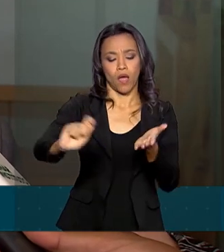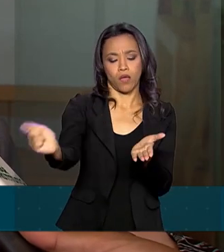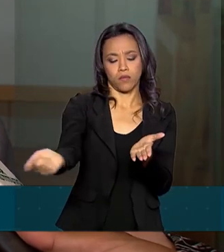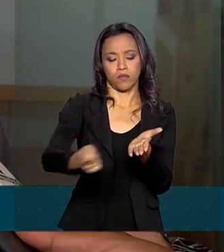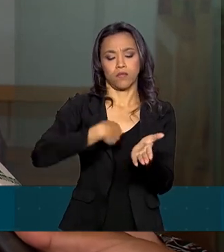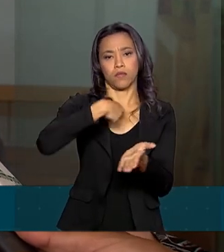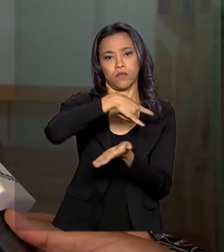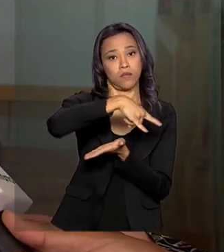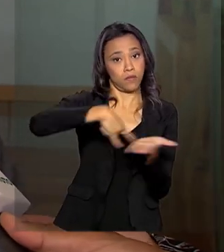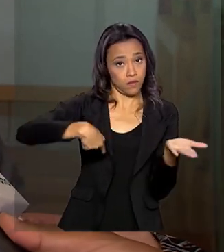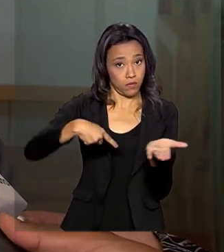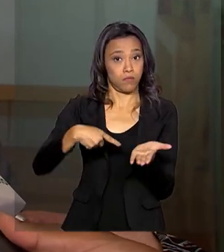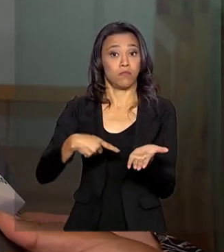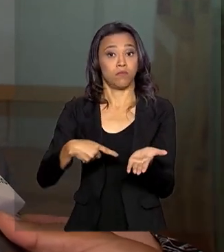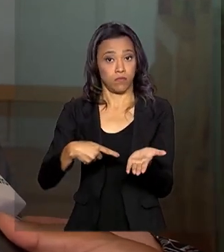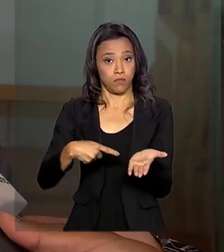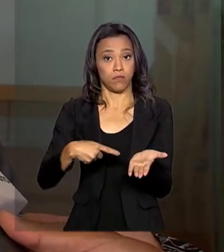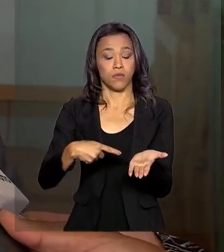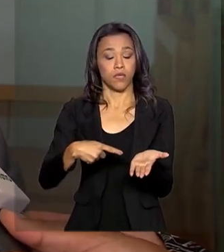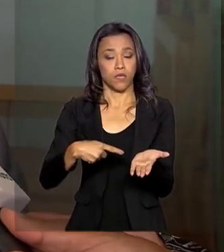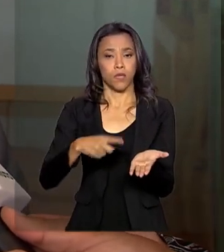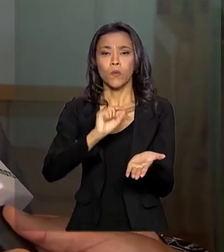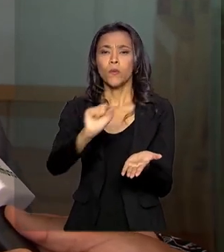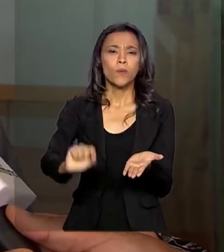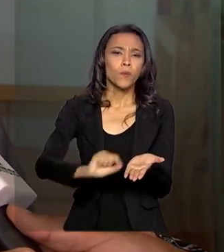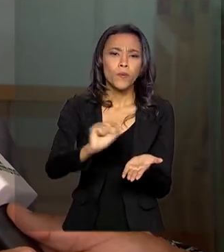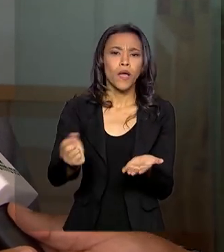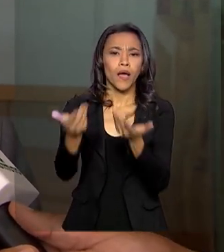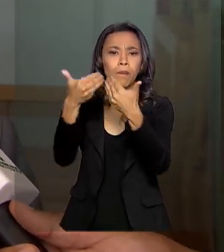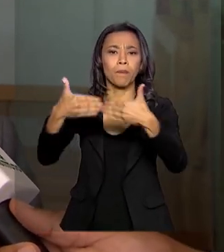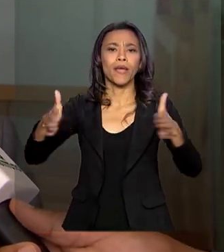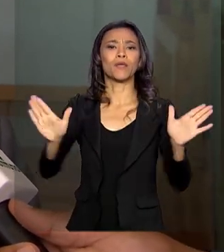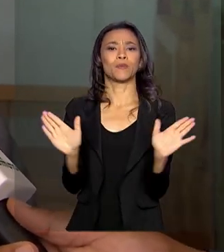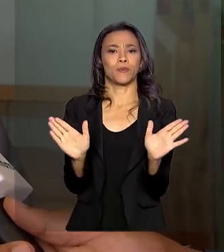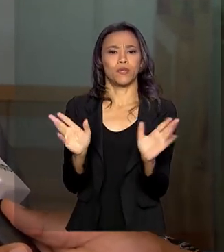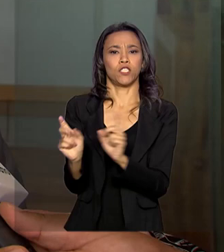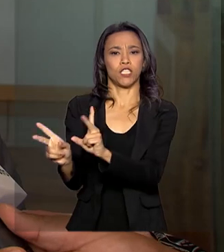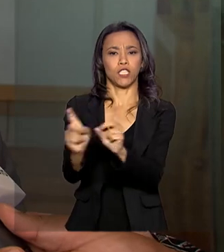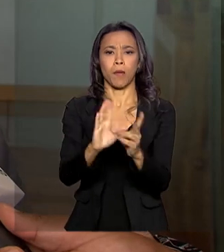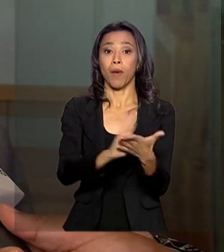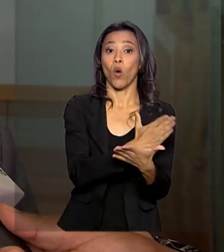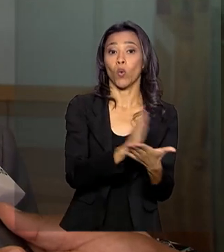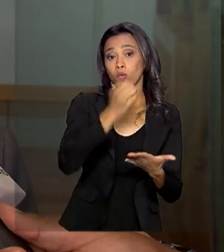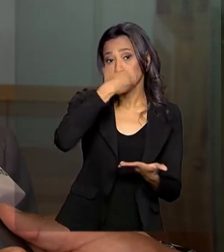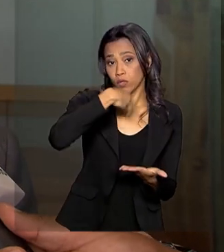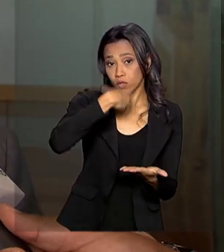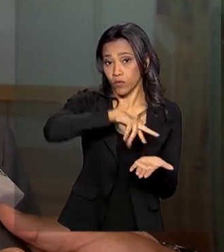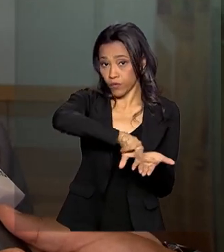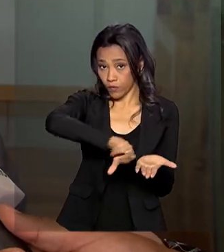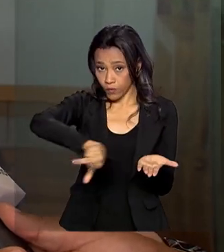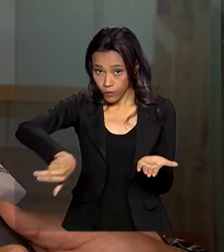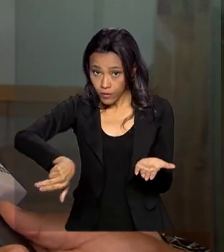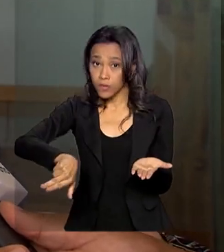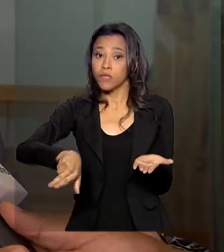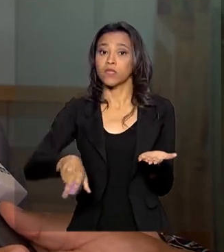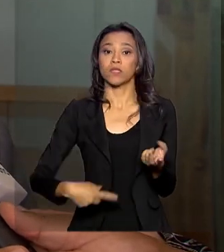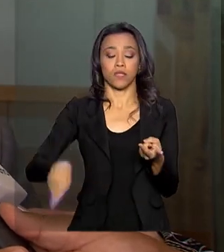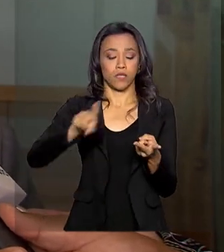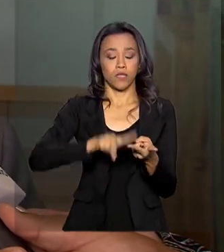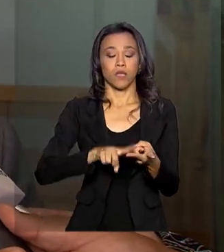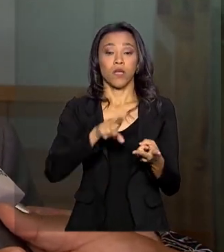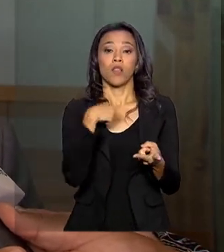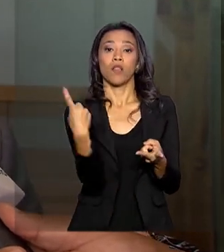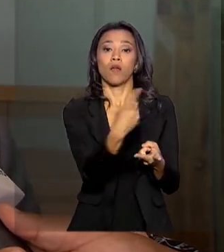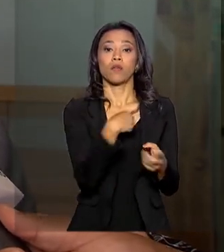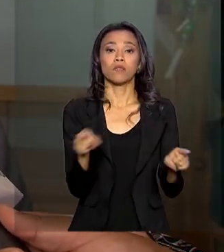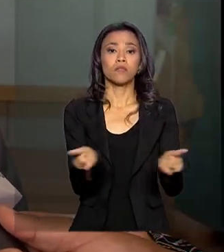abertura de mercados para algumas frutas de lá para cá e daqui para lá. Nós